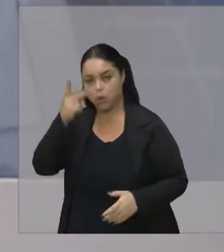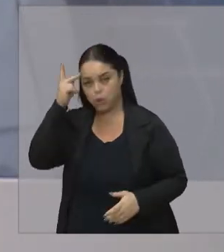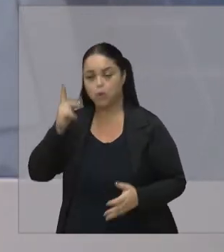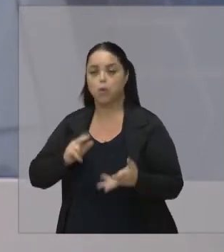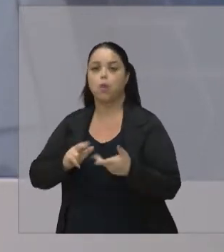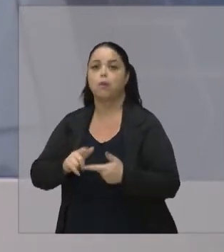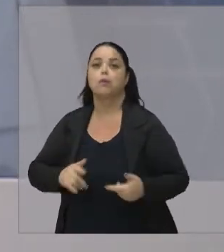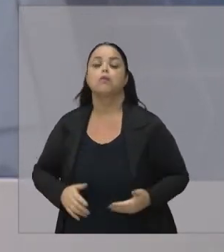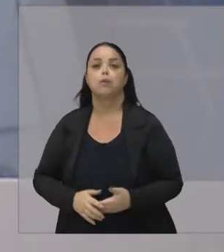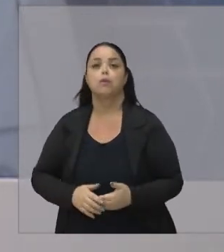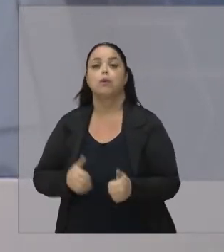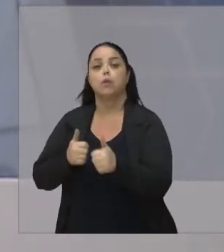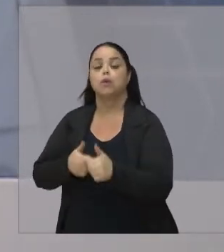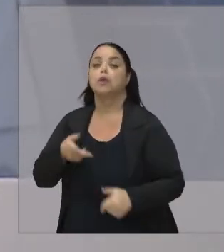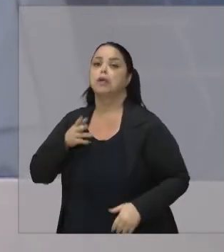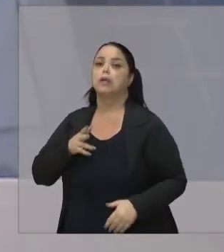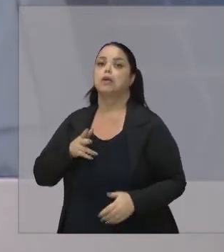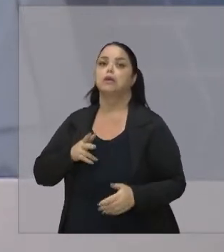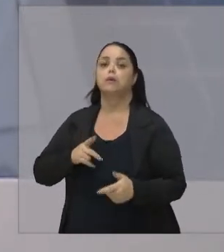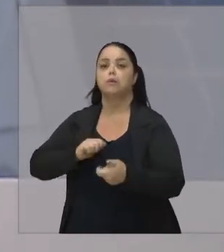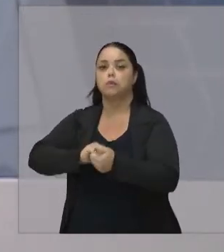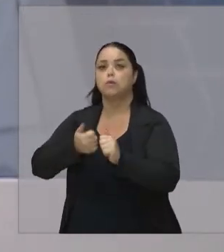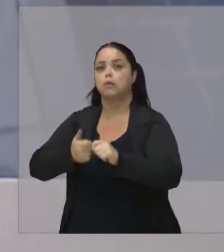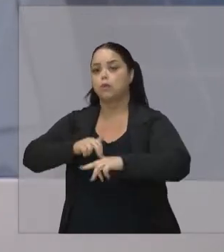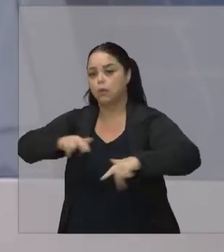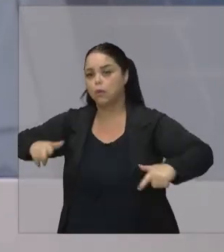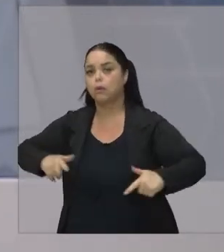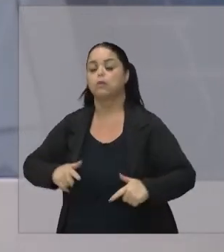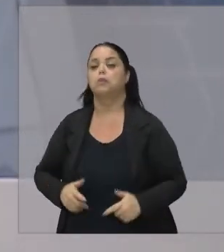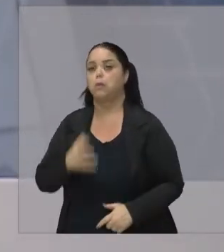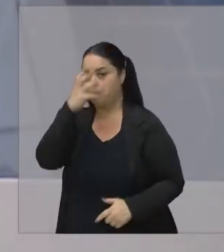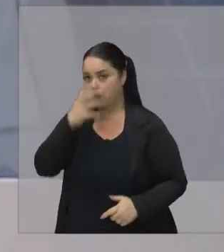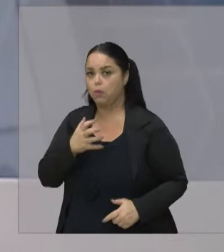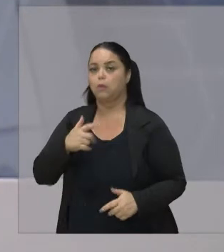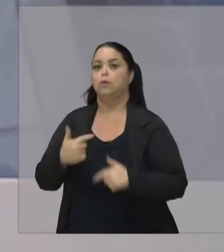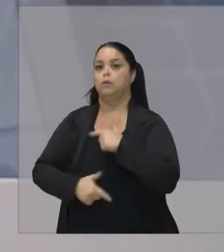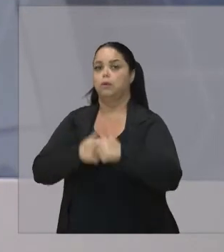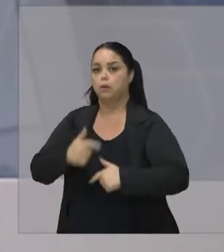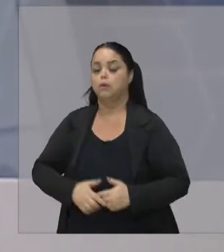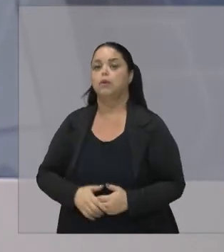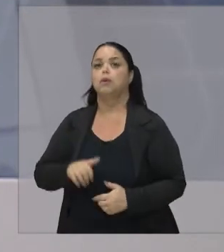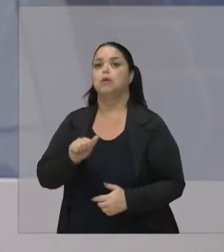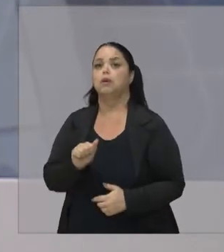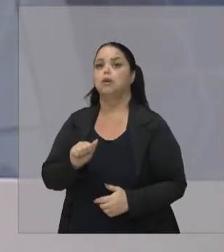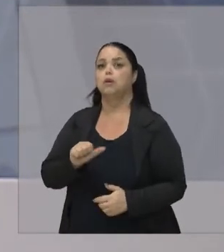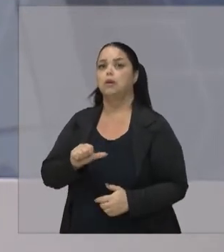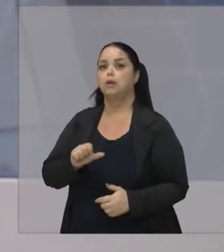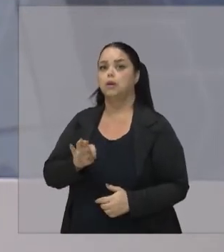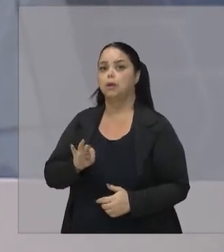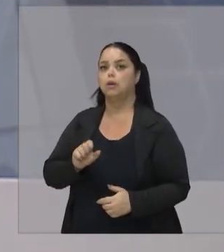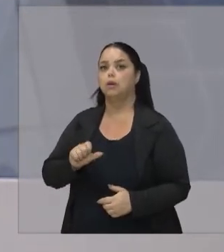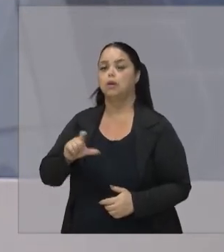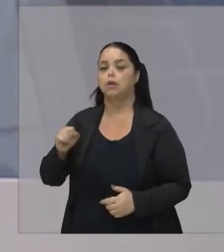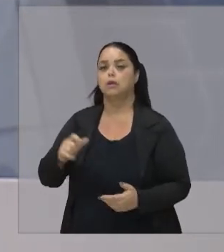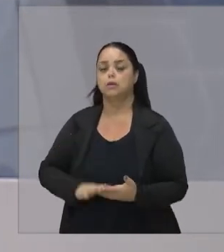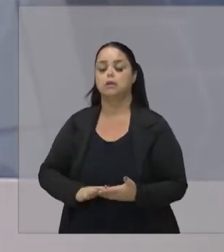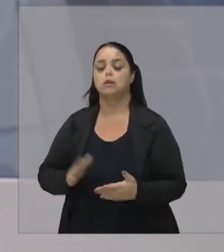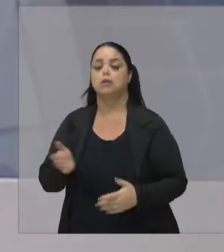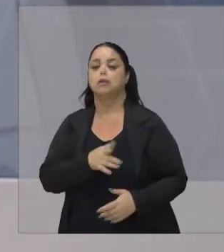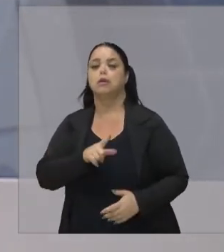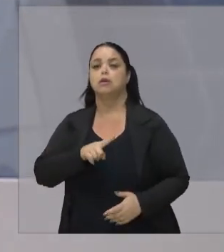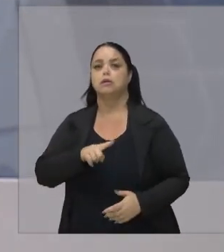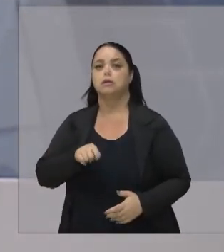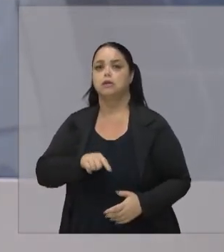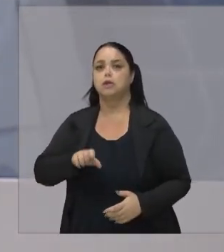Na condução Com um trabalho um De muita seriedade Através do Instituto Atlon Através do Zezinho Guardia Que